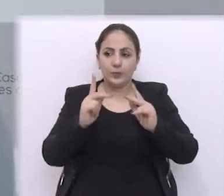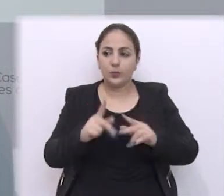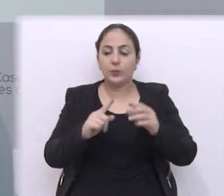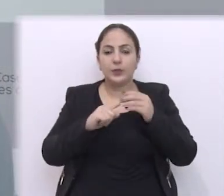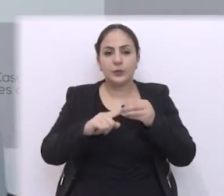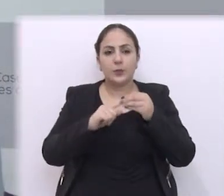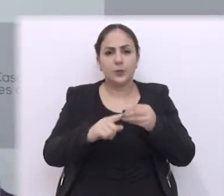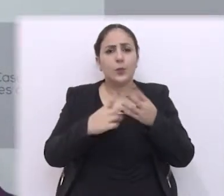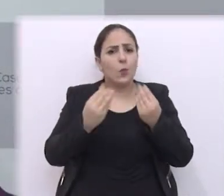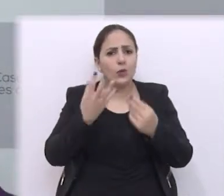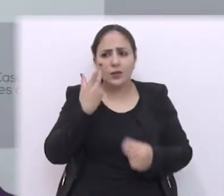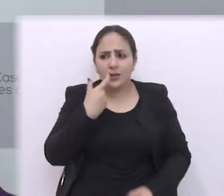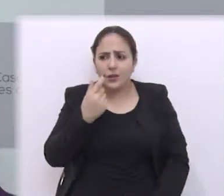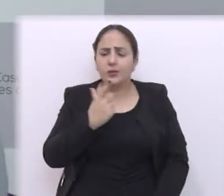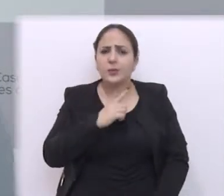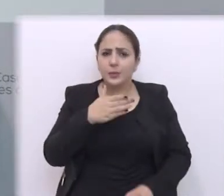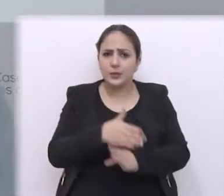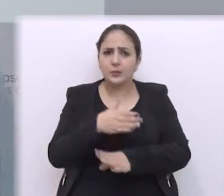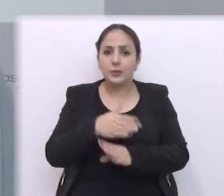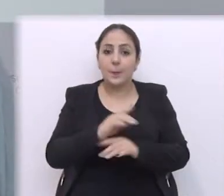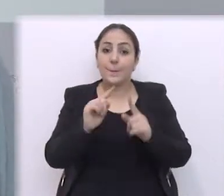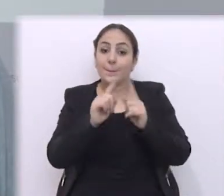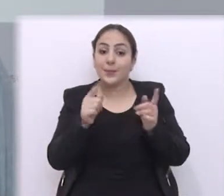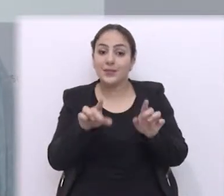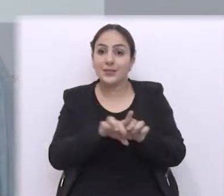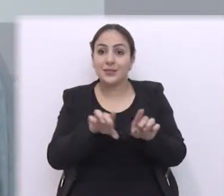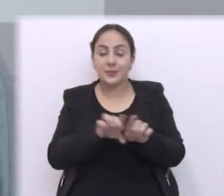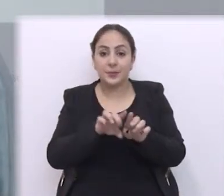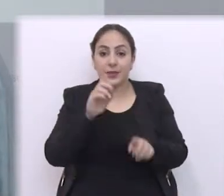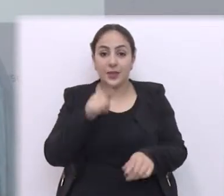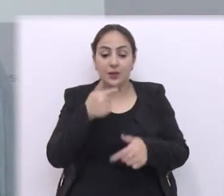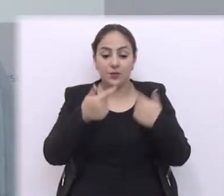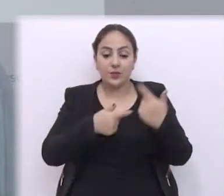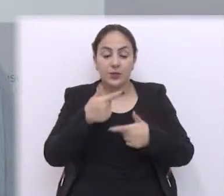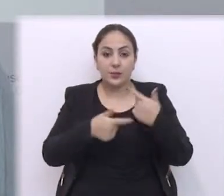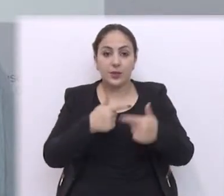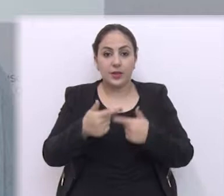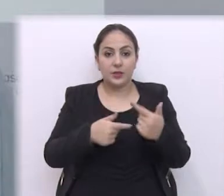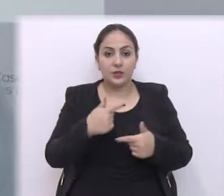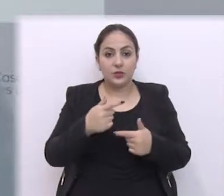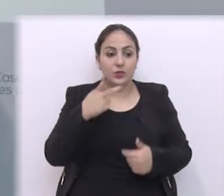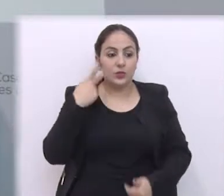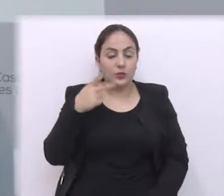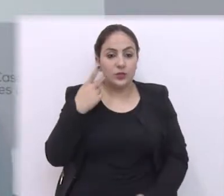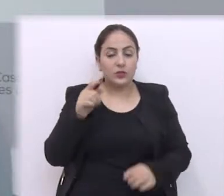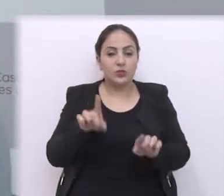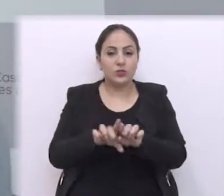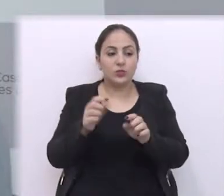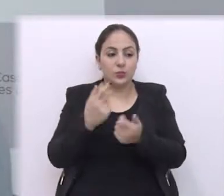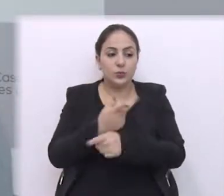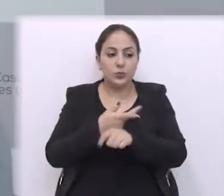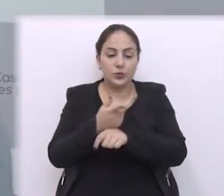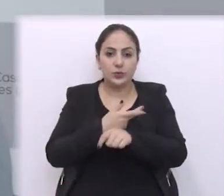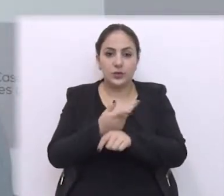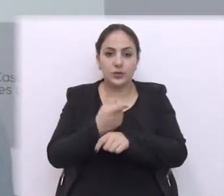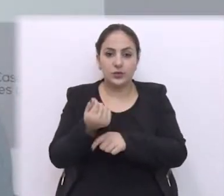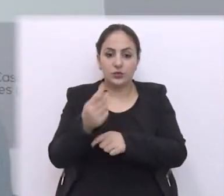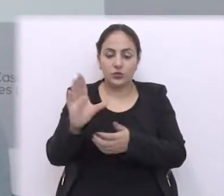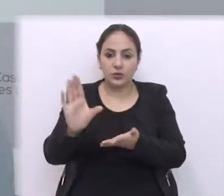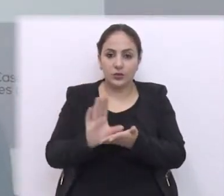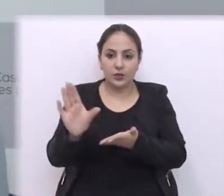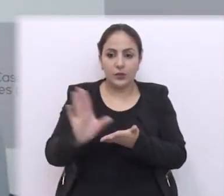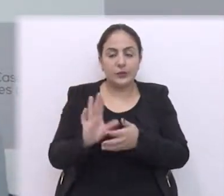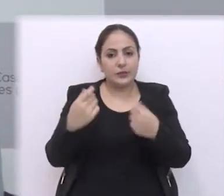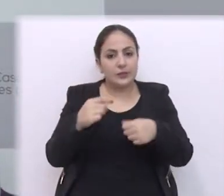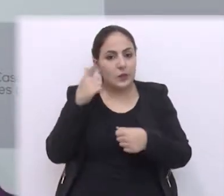principalmente de bastante crianças mas também é o trabalho do parlamentar em buscar os